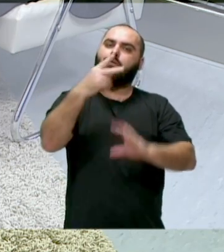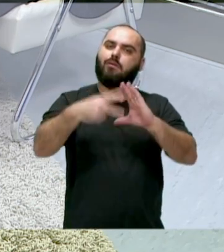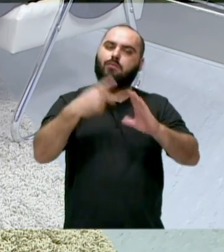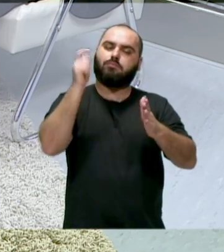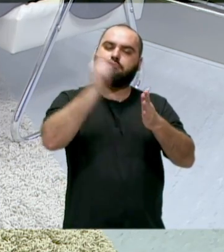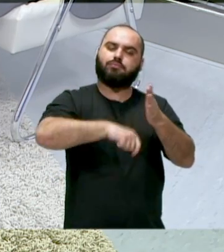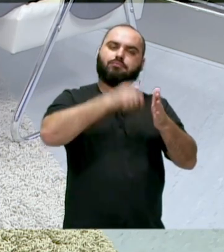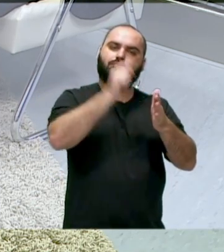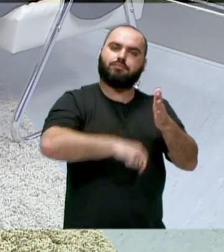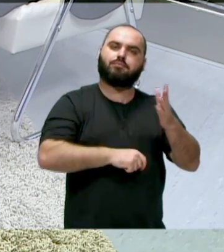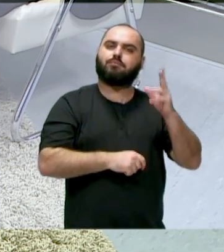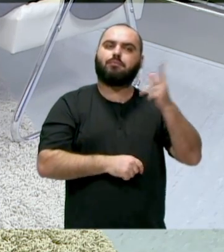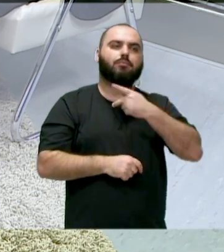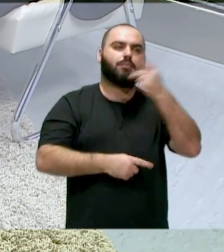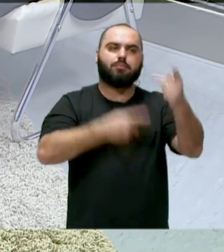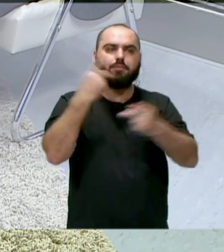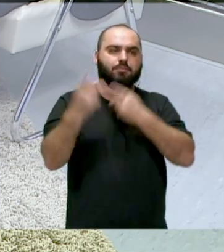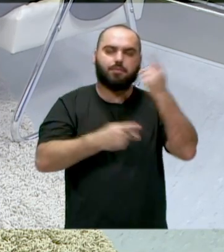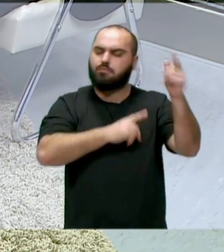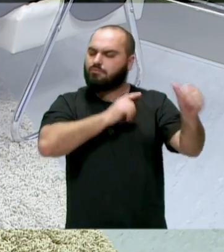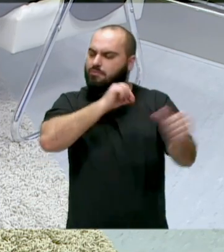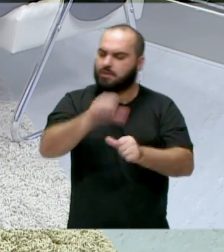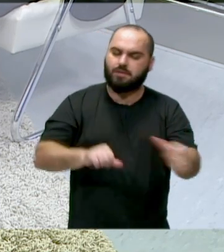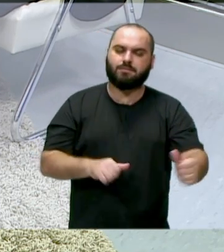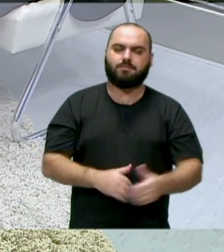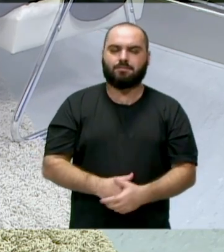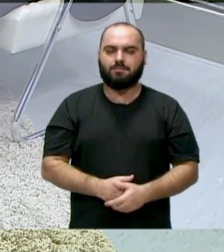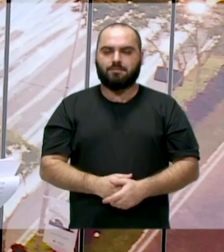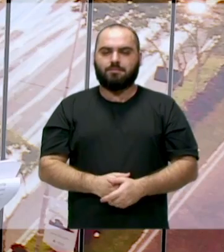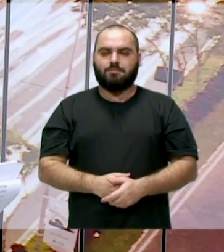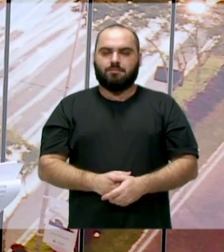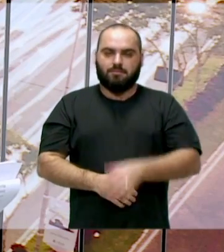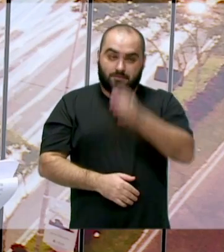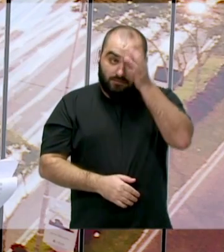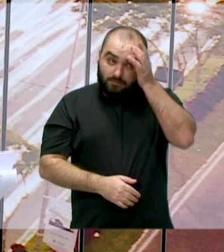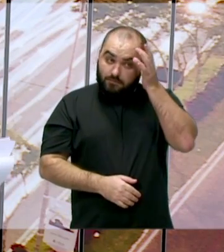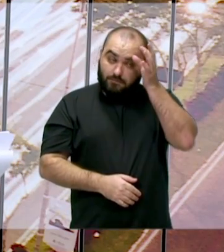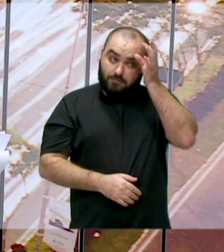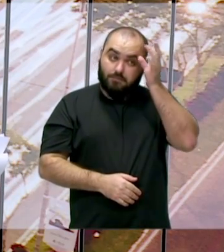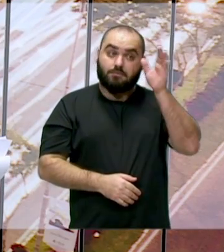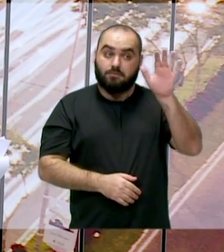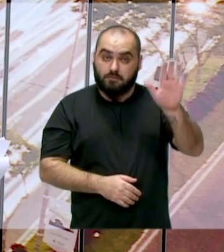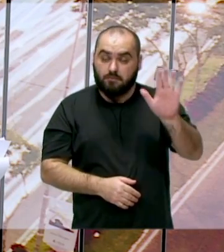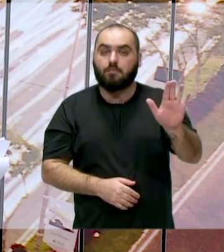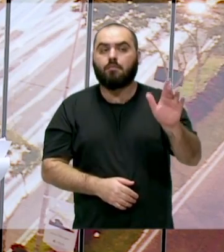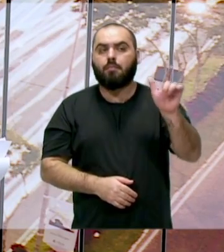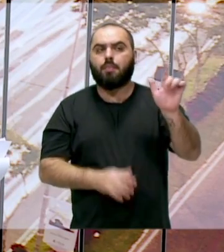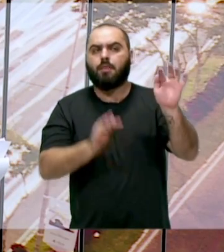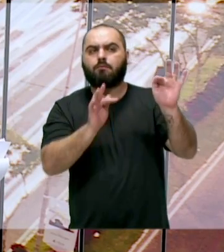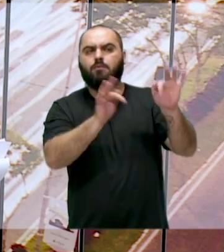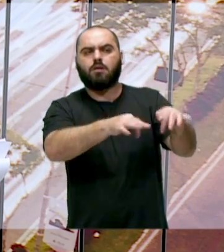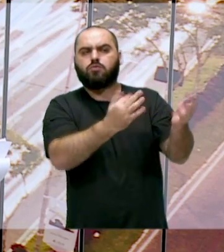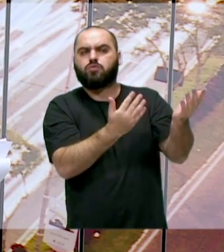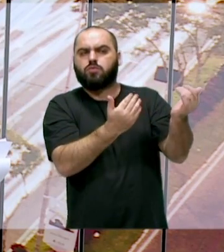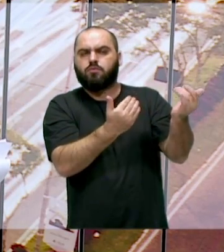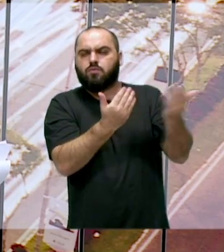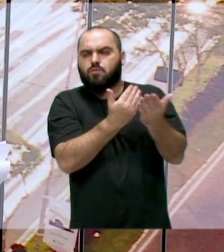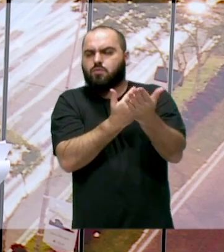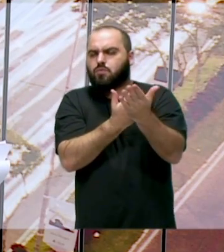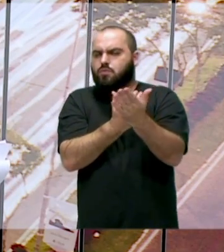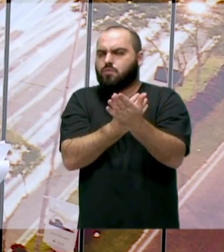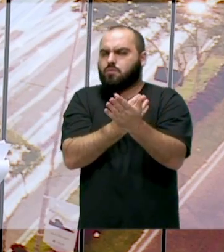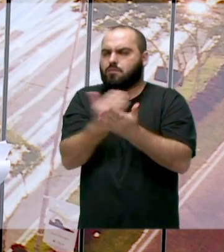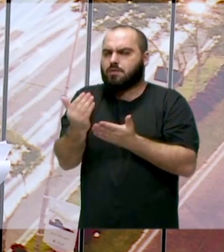e de tentar fazer a diferença. É, e você passou do final da adolescência para início dessa vida